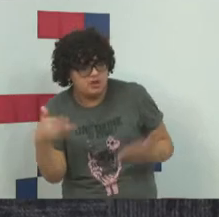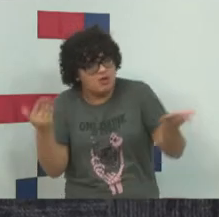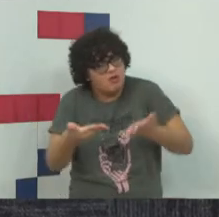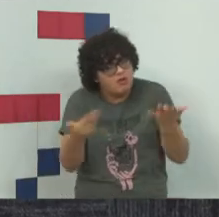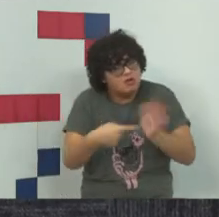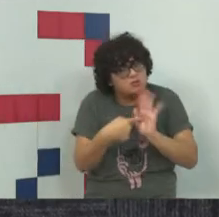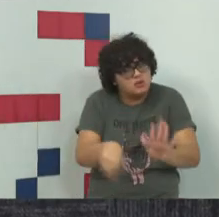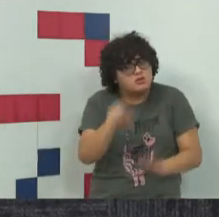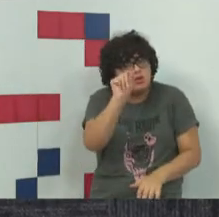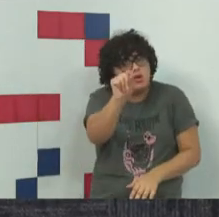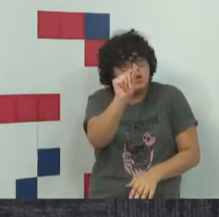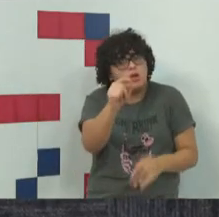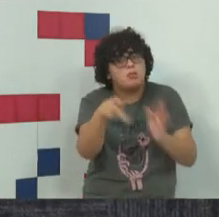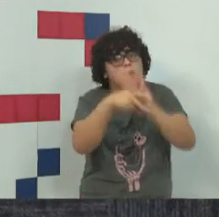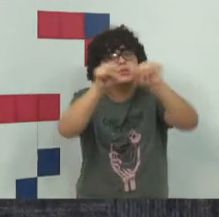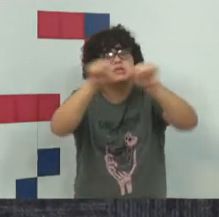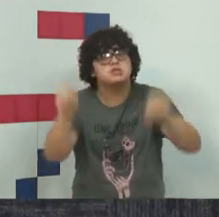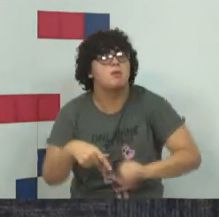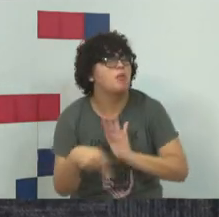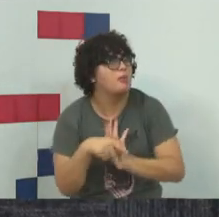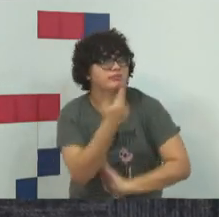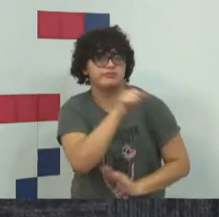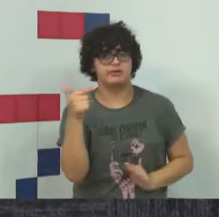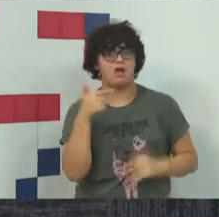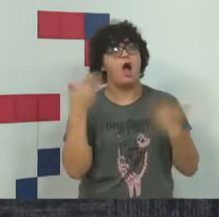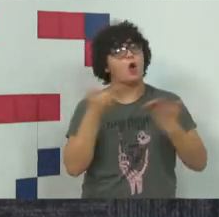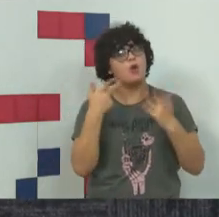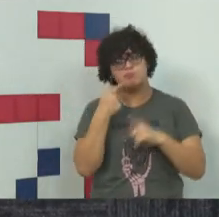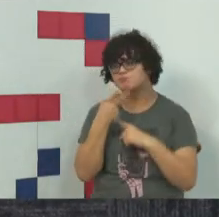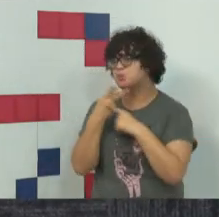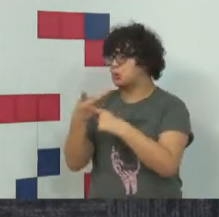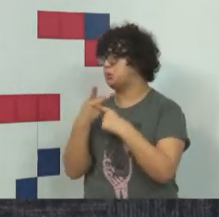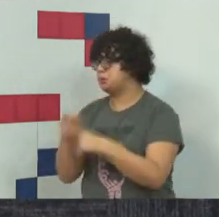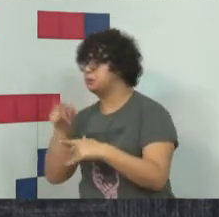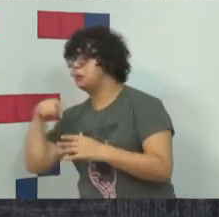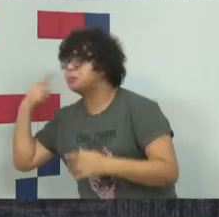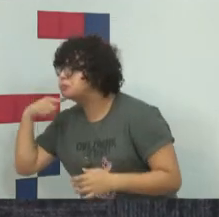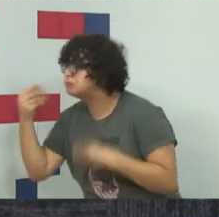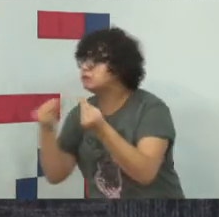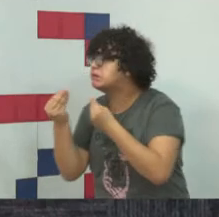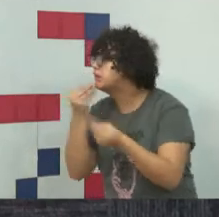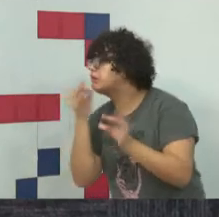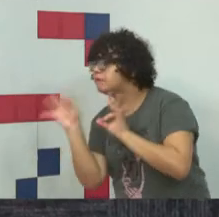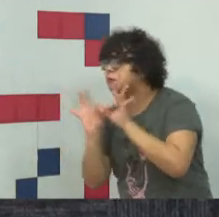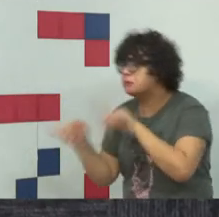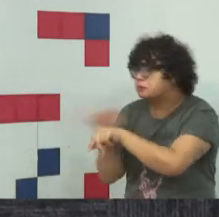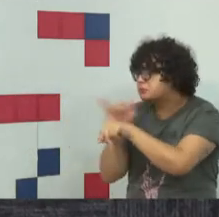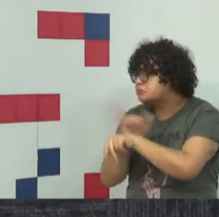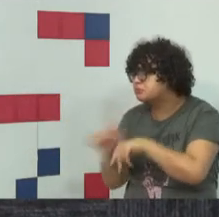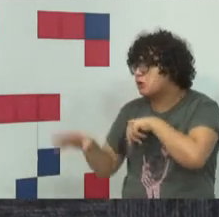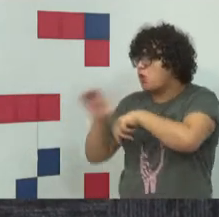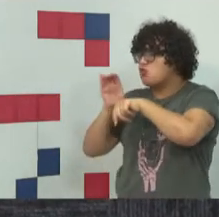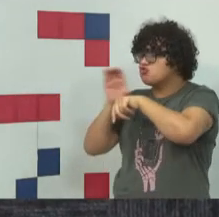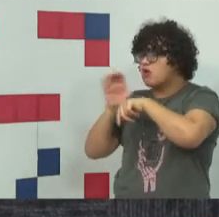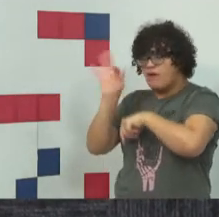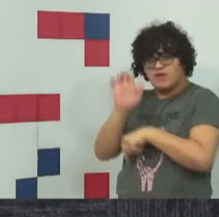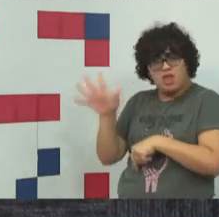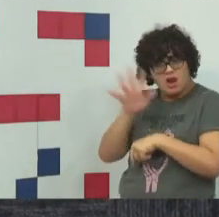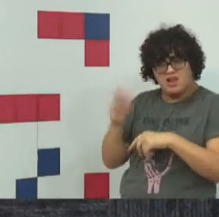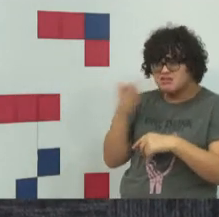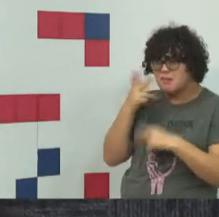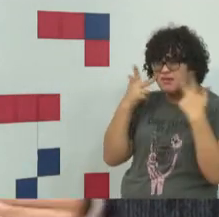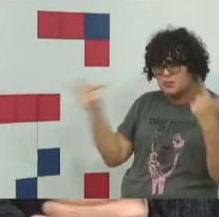ainda um sistema próprio. Então, você vai procurar, o legislador vai procurar tentar arrumar a nossa legislação de modo que os crimes